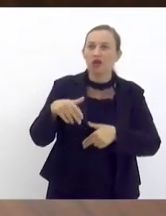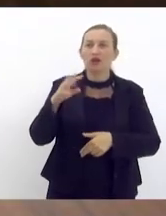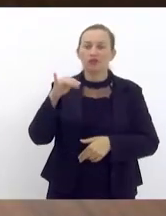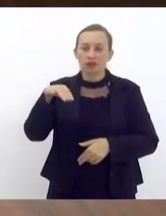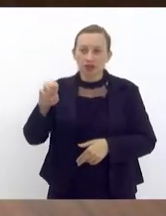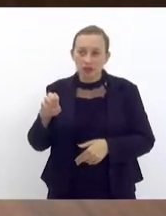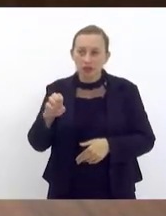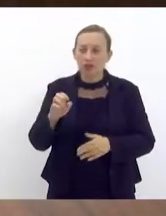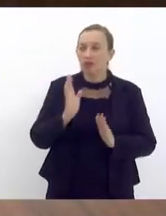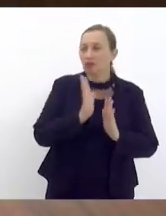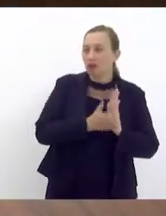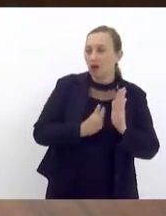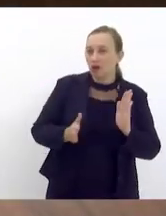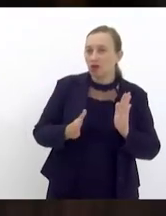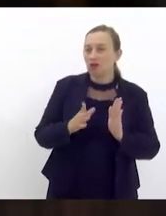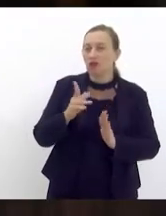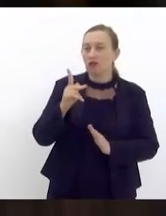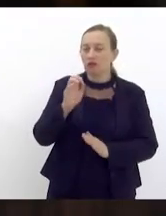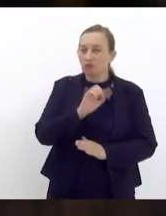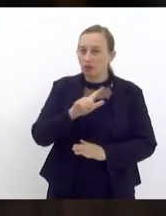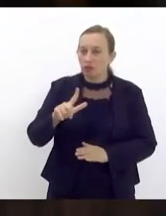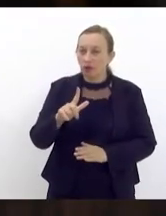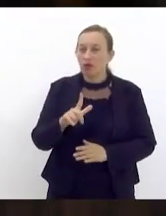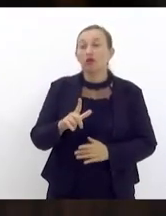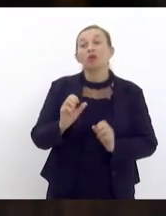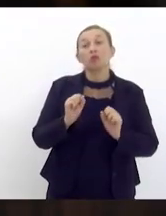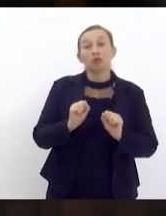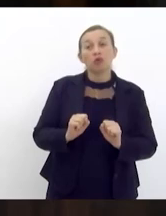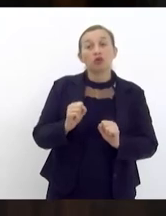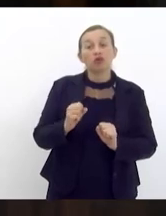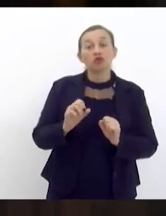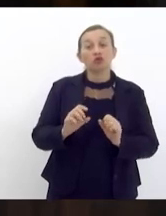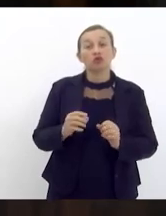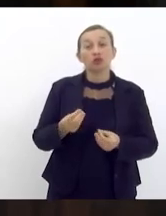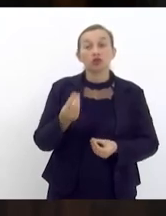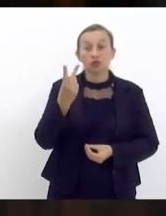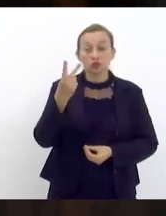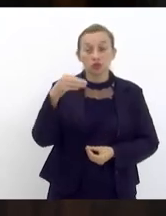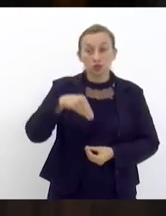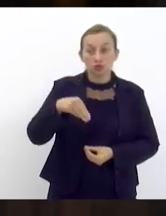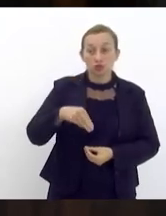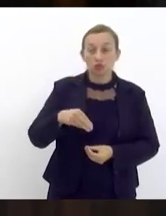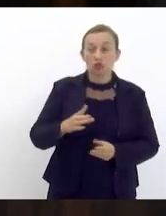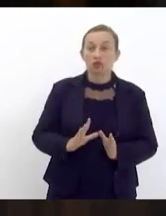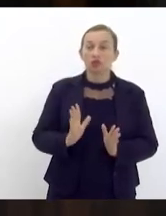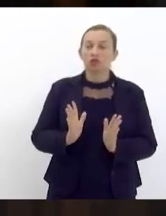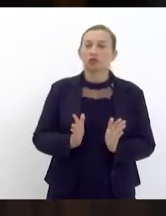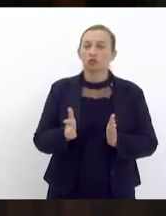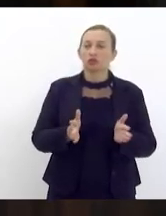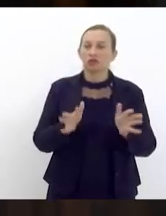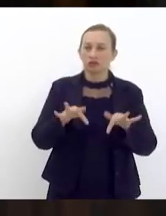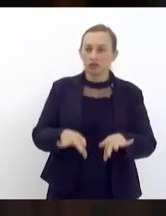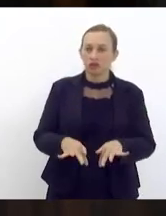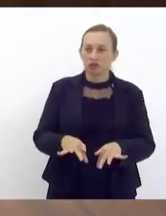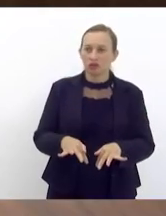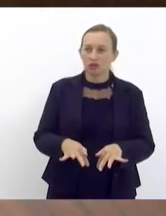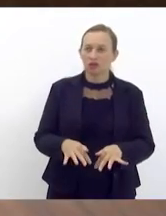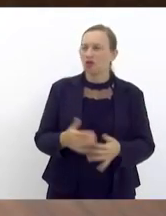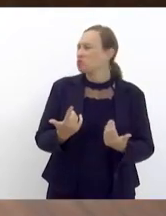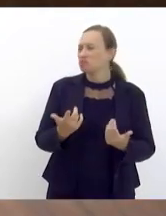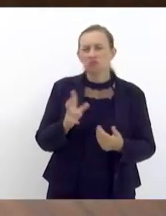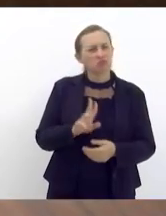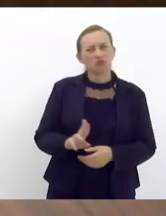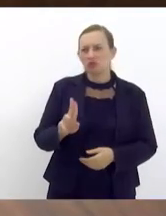ordem vai levar dois minutos eu posso te dar dois minutos no expediente final eu acho que não vou usar nem isso